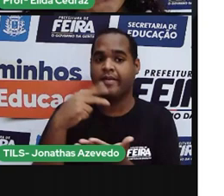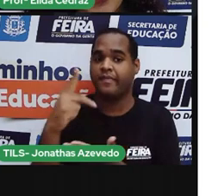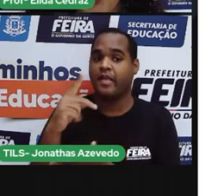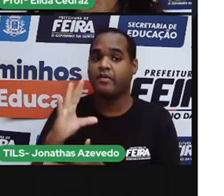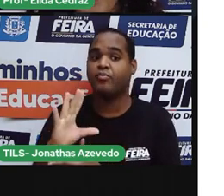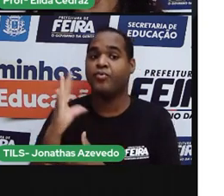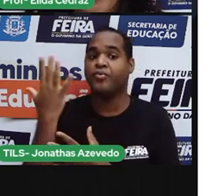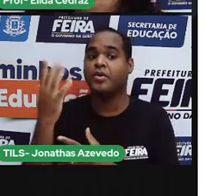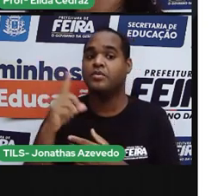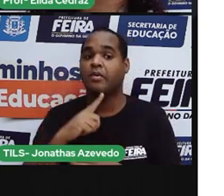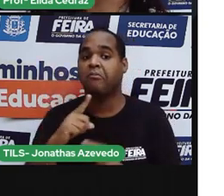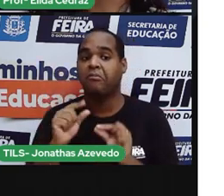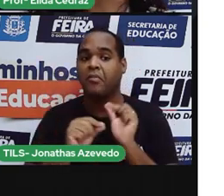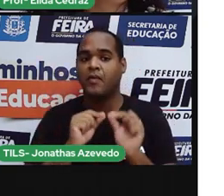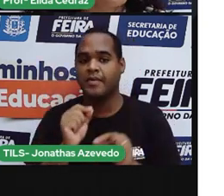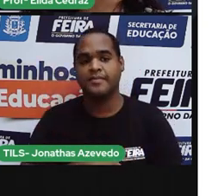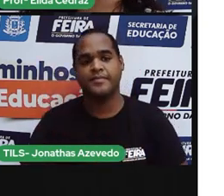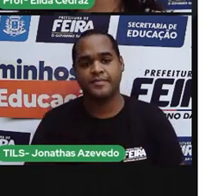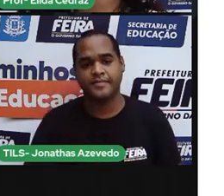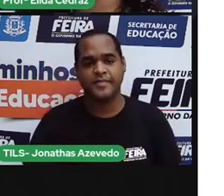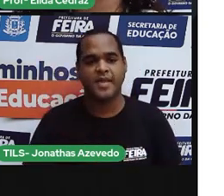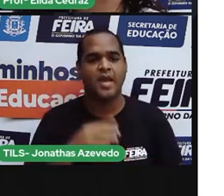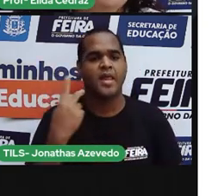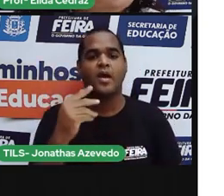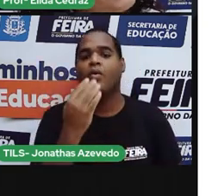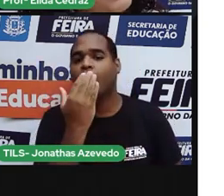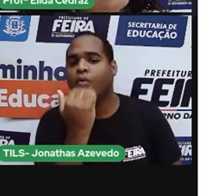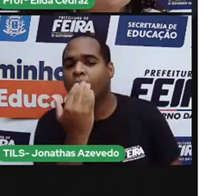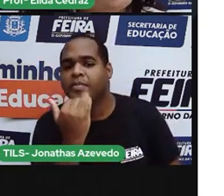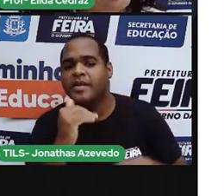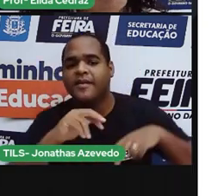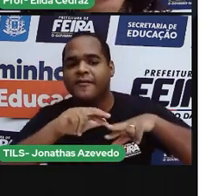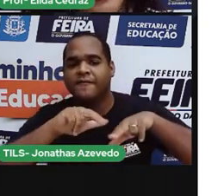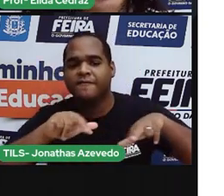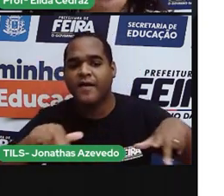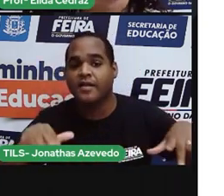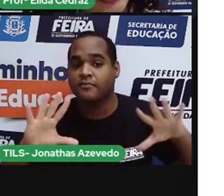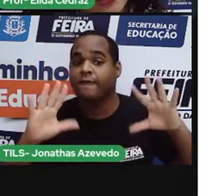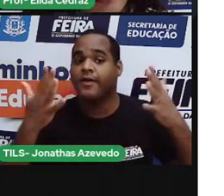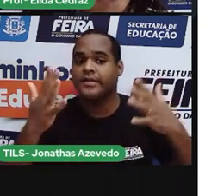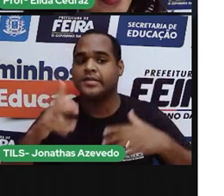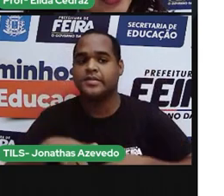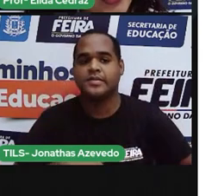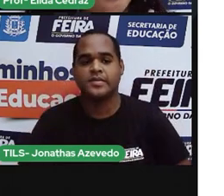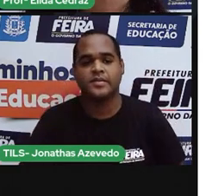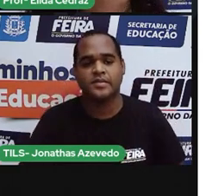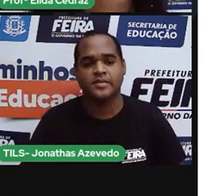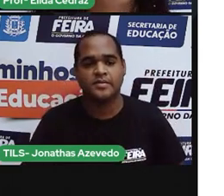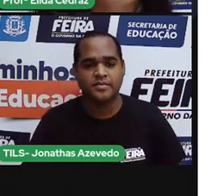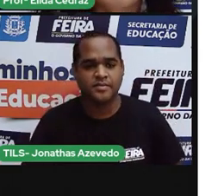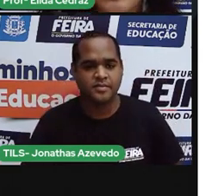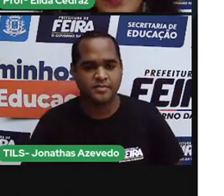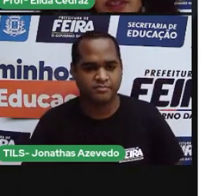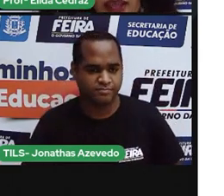durante essa festividade? Quais as comidas que são servidas durante a festa?